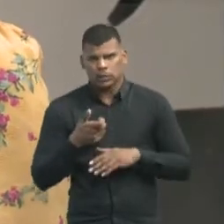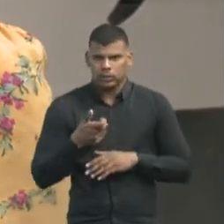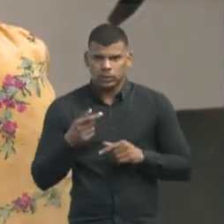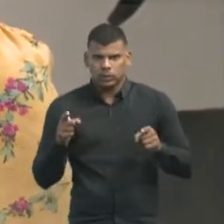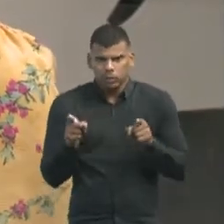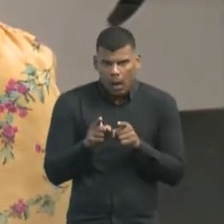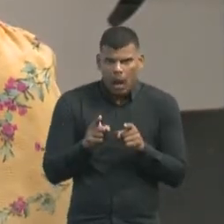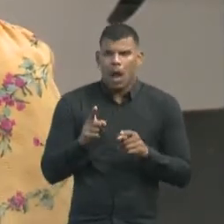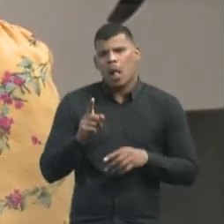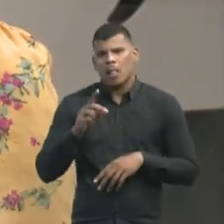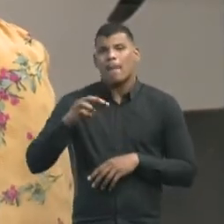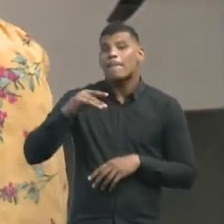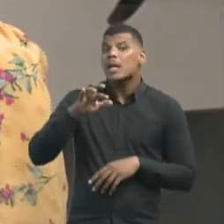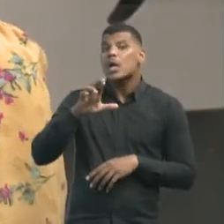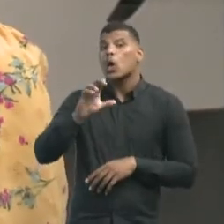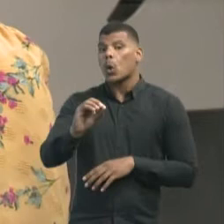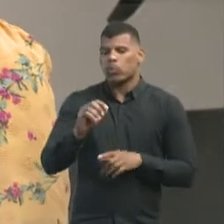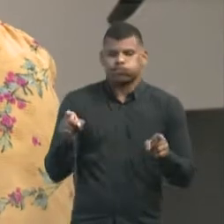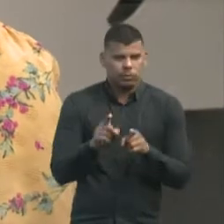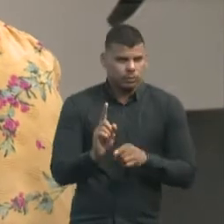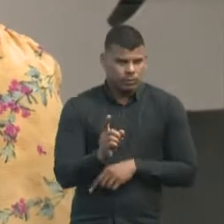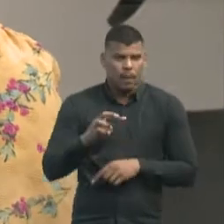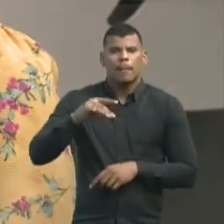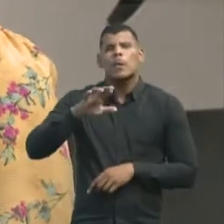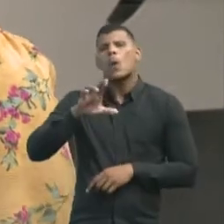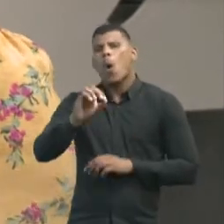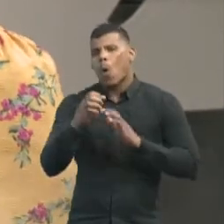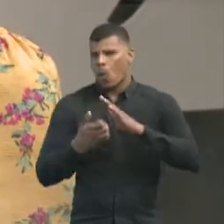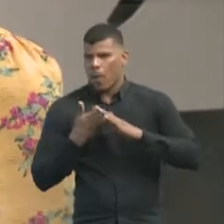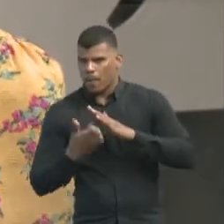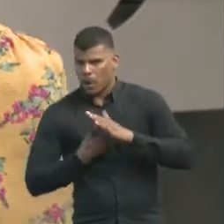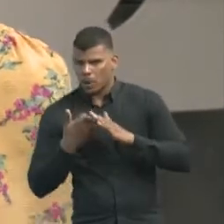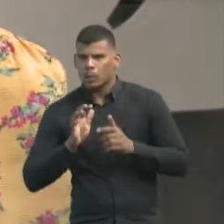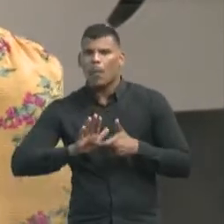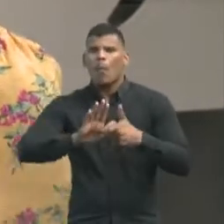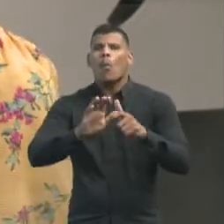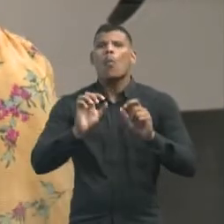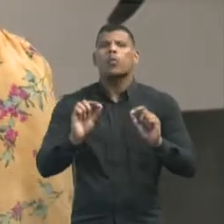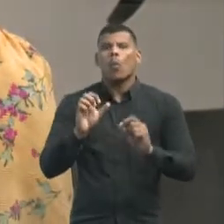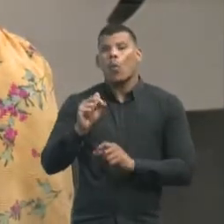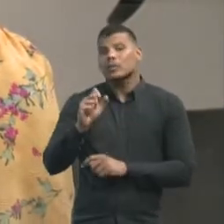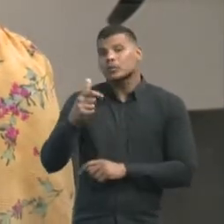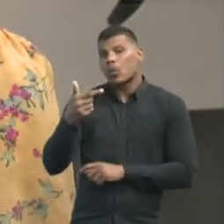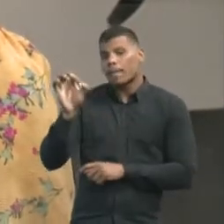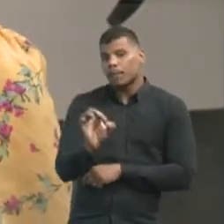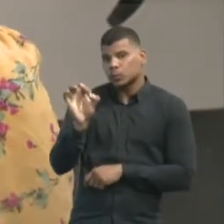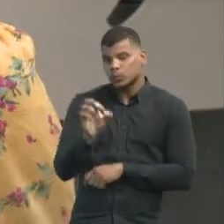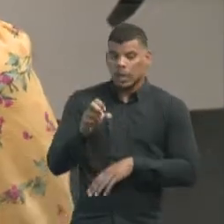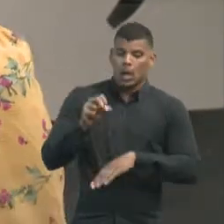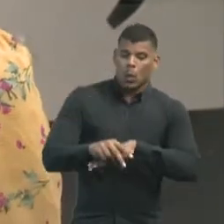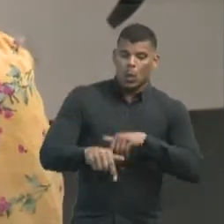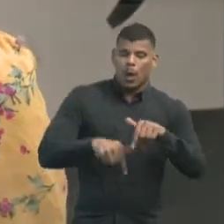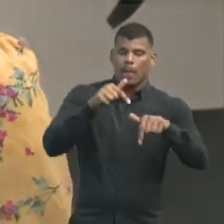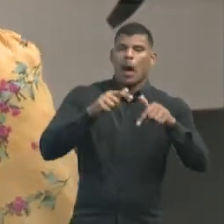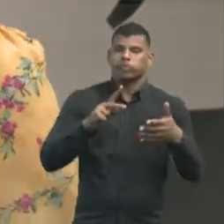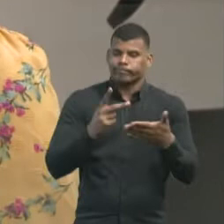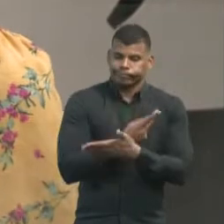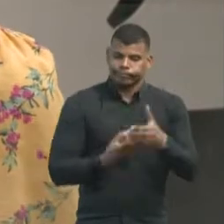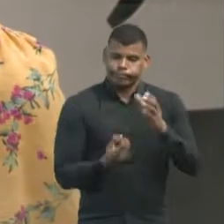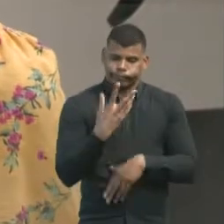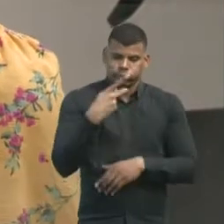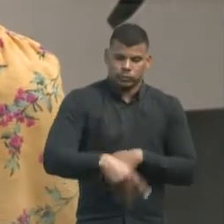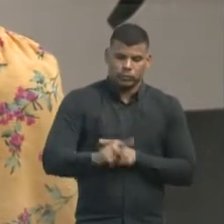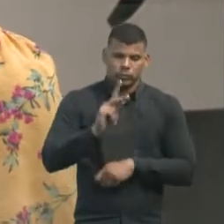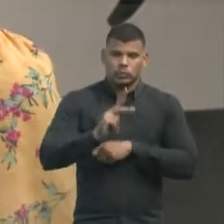empresas, elas representam 82% do total de emprego gerado no país durante o ano de 2021. Aí a gente percebe a